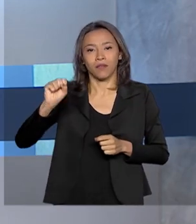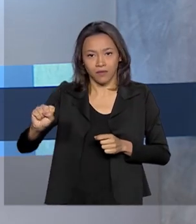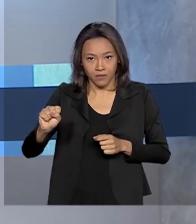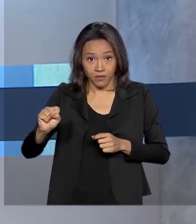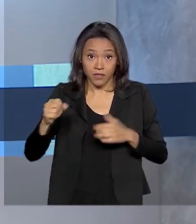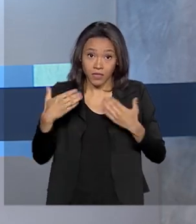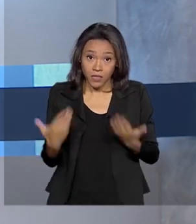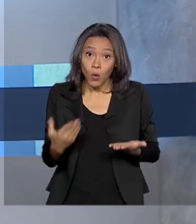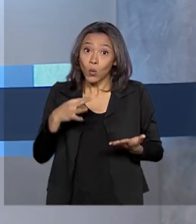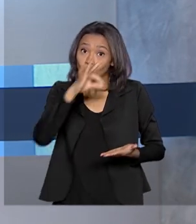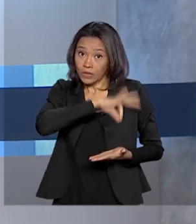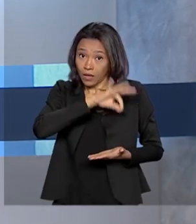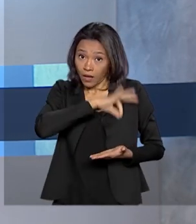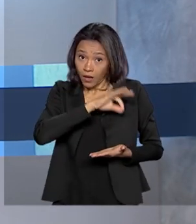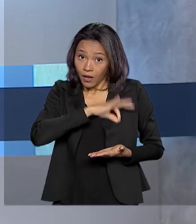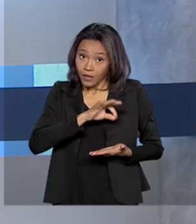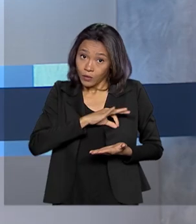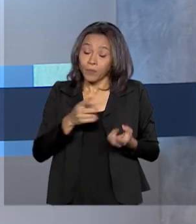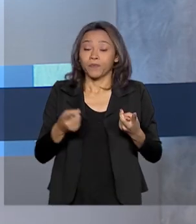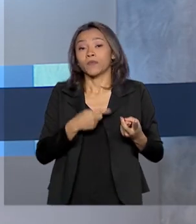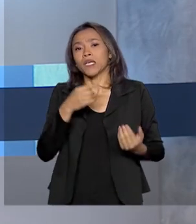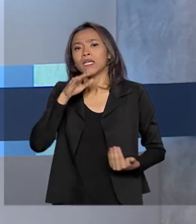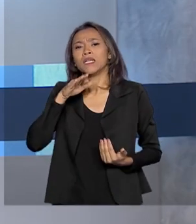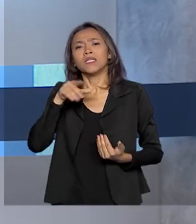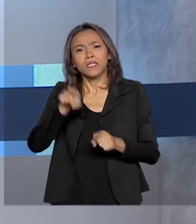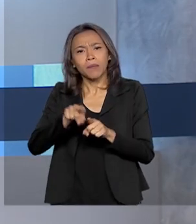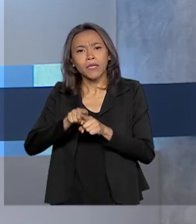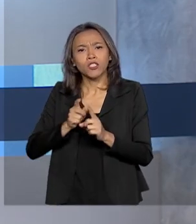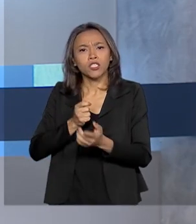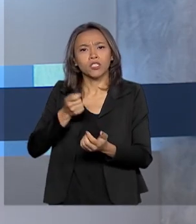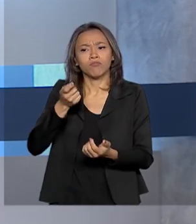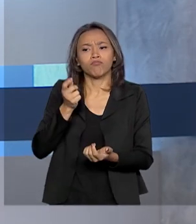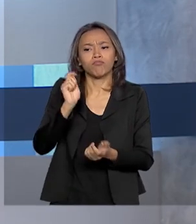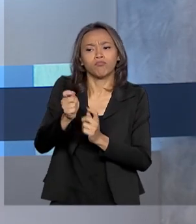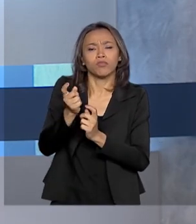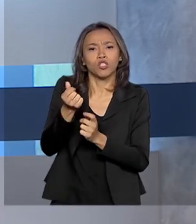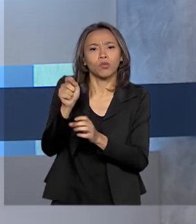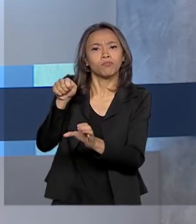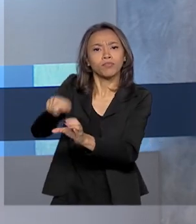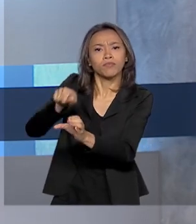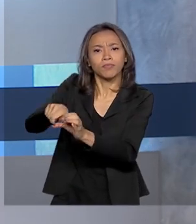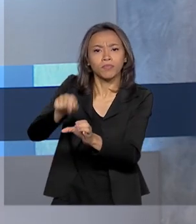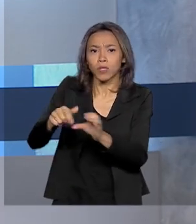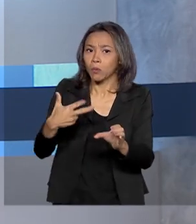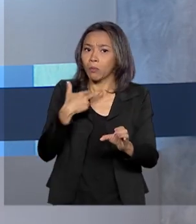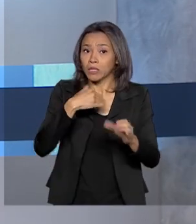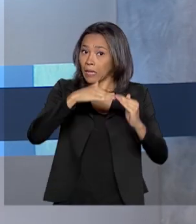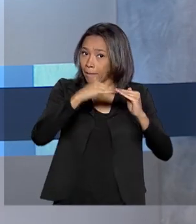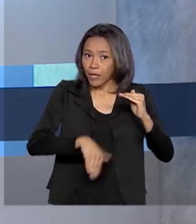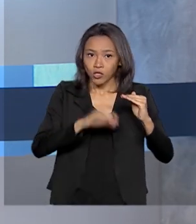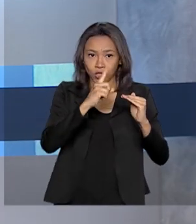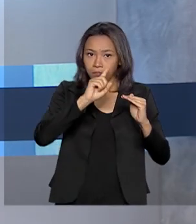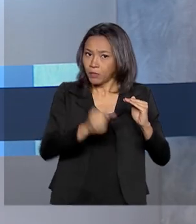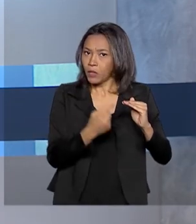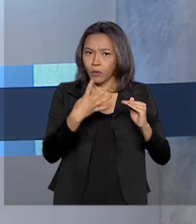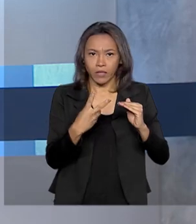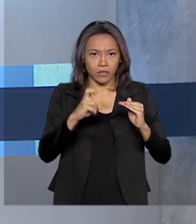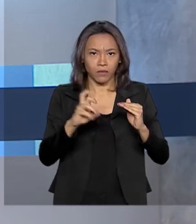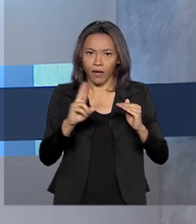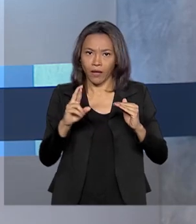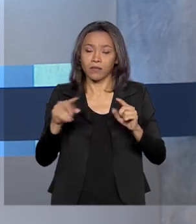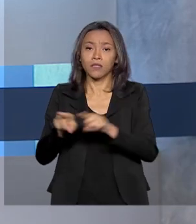Com isso, o salário de benefício e o salário de contribuição não poderão ser inferiores a R$.045,00, nem